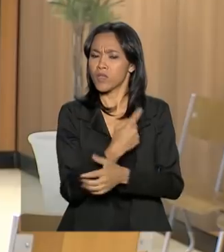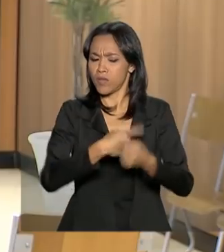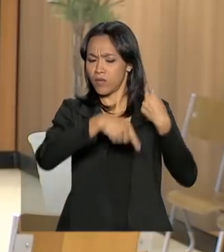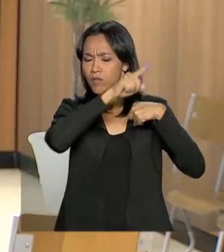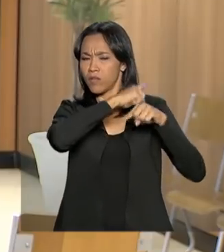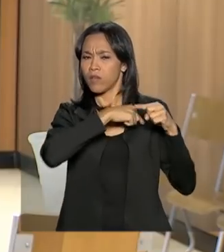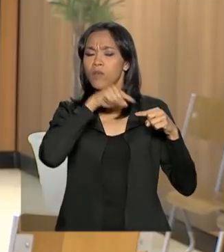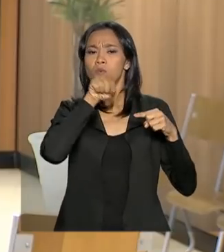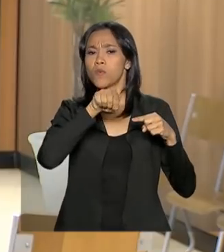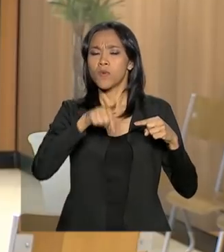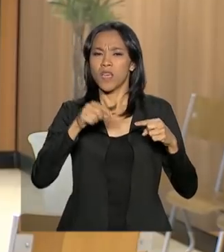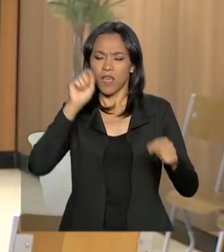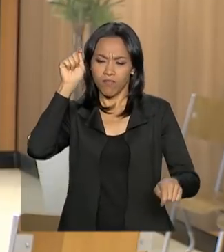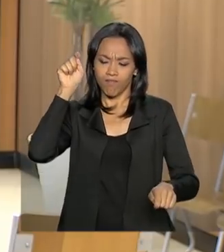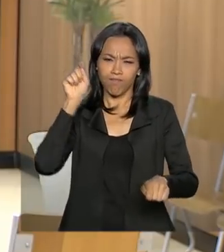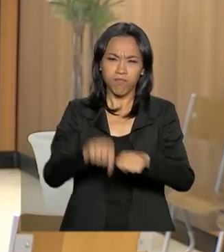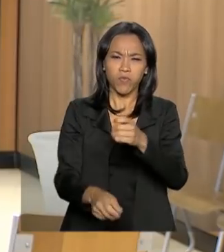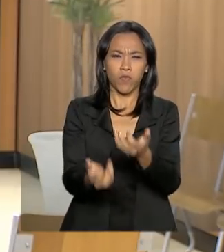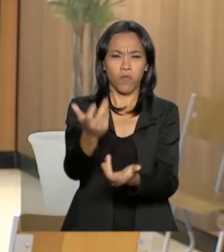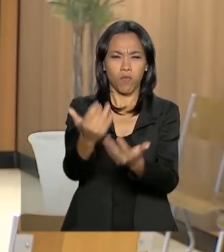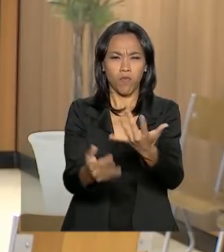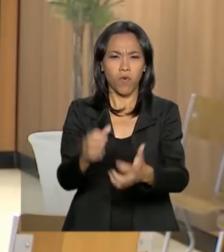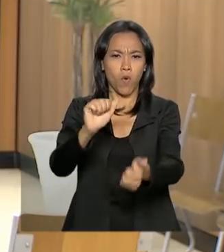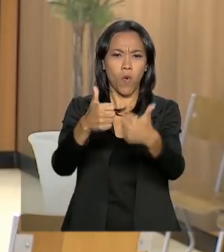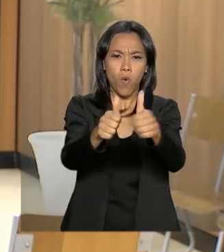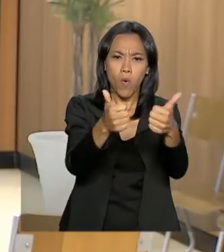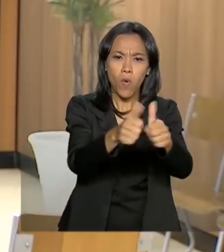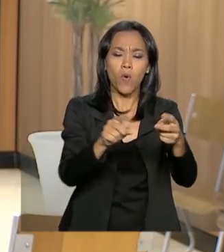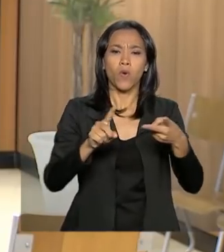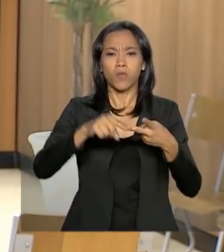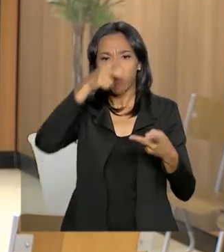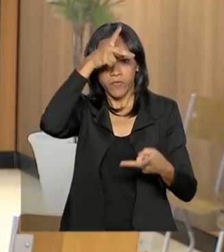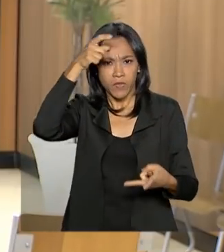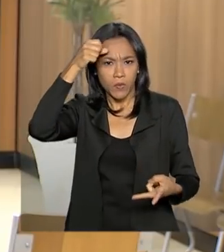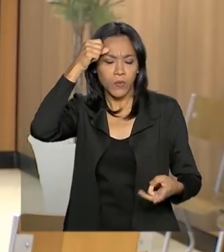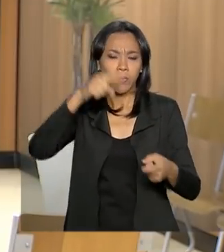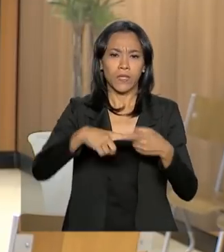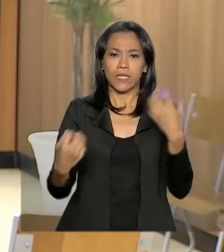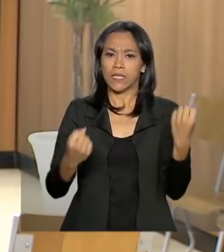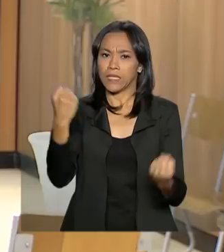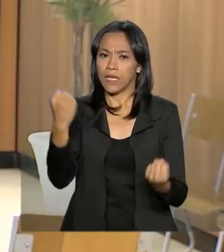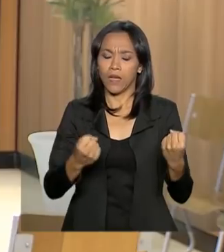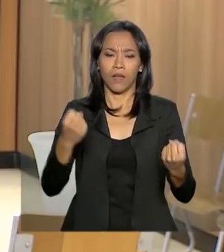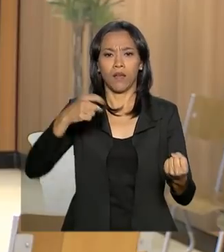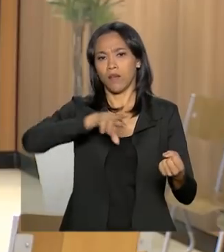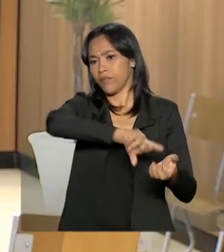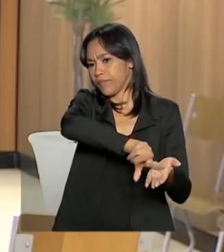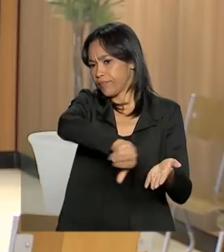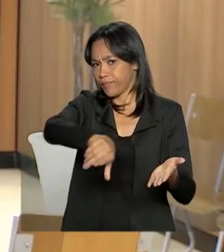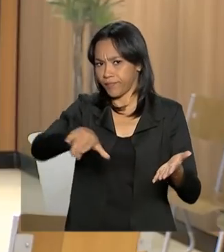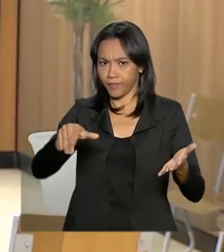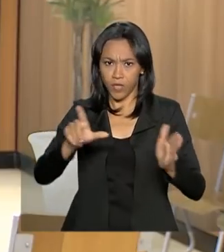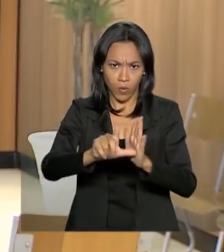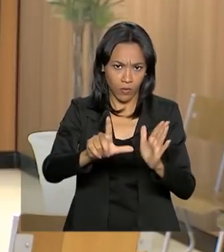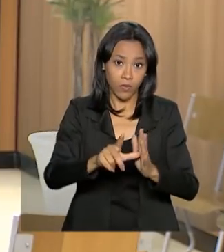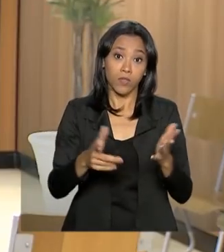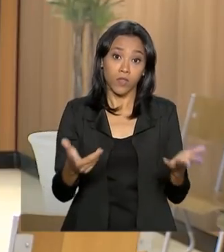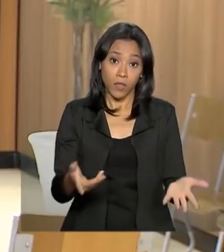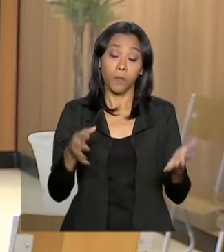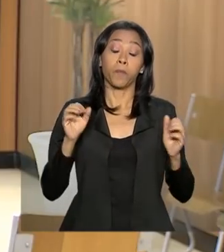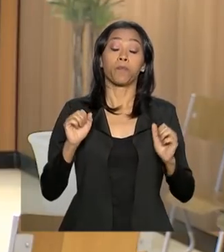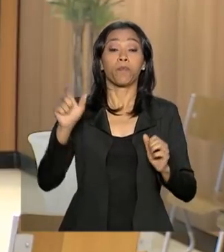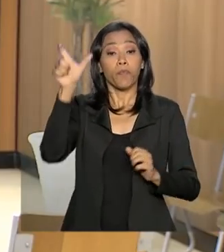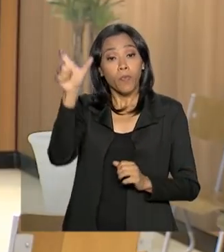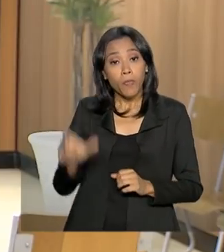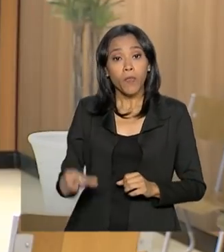com ataques a ônibus, prédios públicos, prefeituras, carros e comércios. No início do ano, o ministro Sérgio